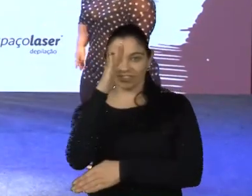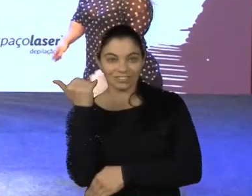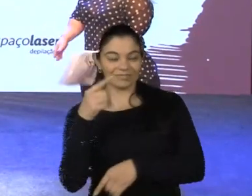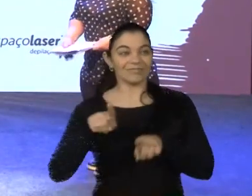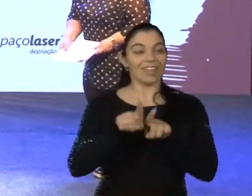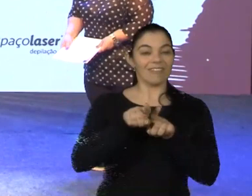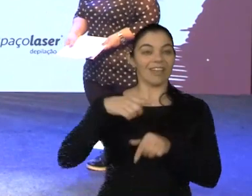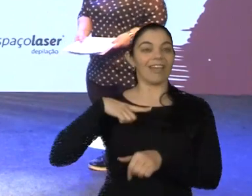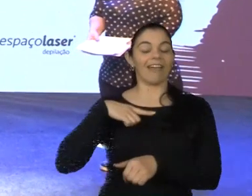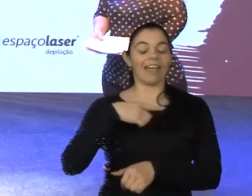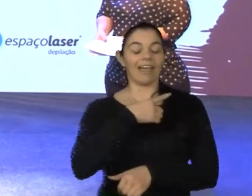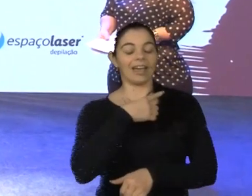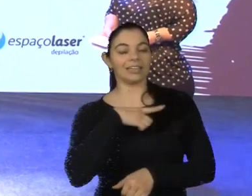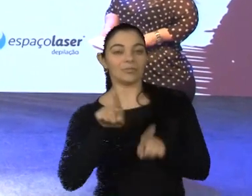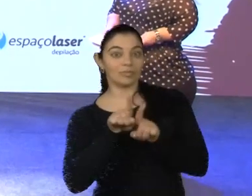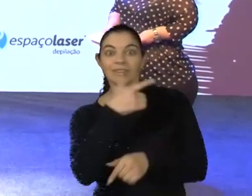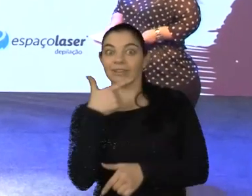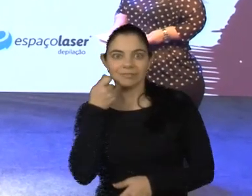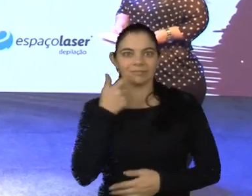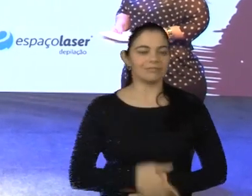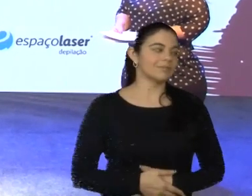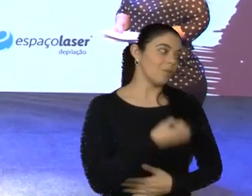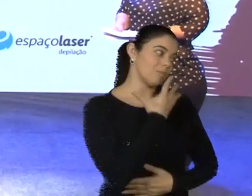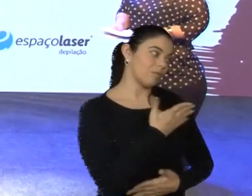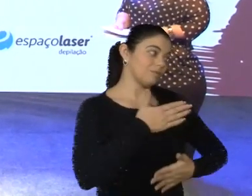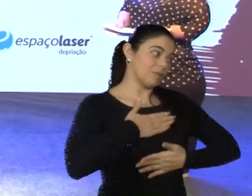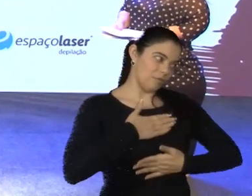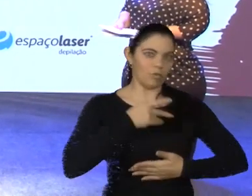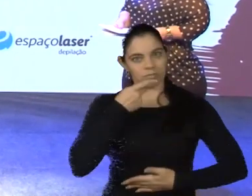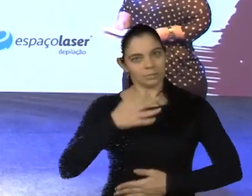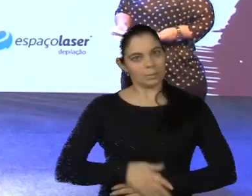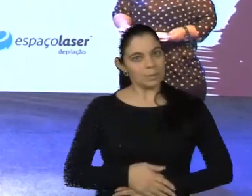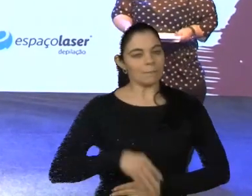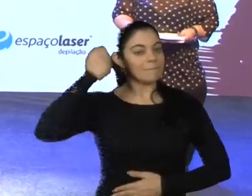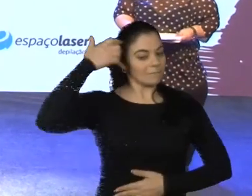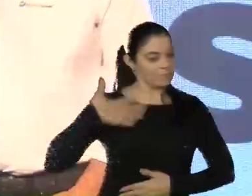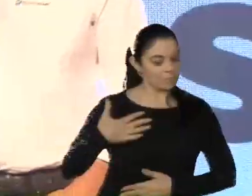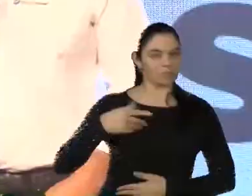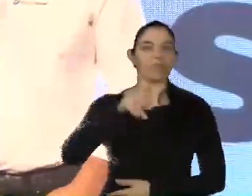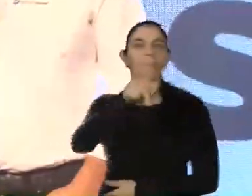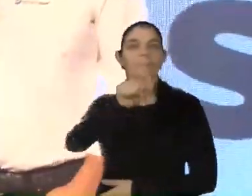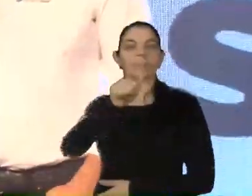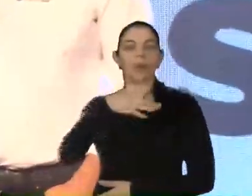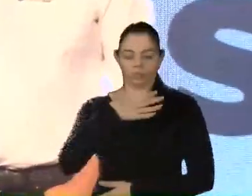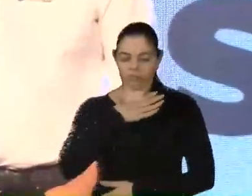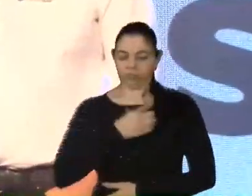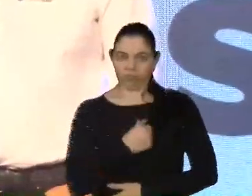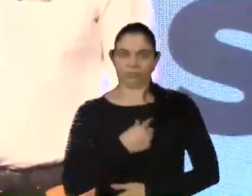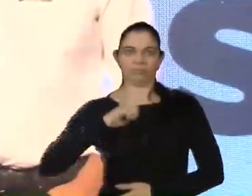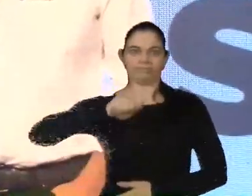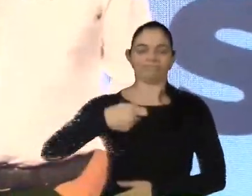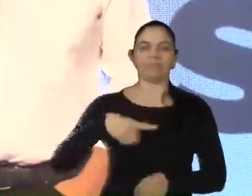encontrar vocês. Obrigado, obrigado. Bom, seguindo o ritual, meu nome é Paulo Moraes, eu tenho 1,75m, 52